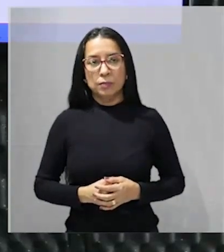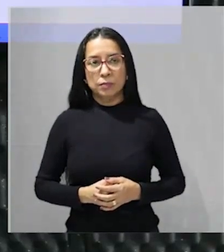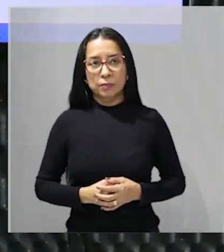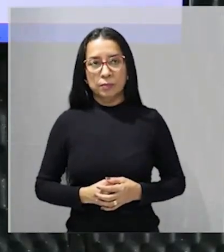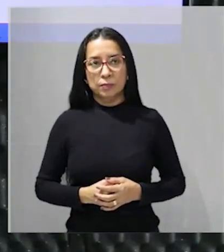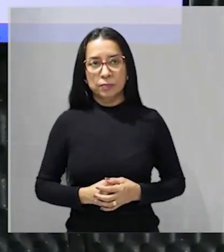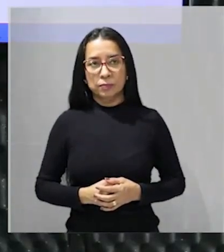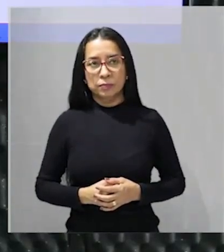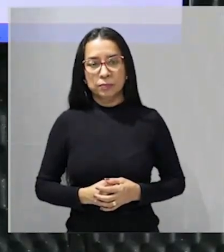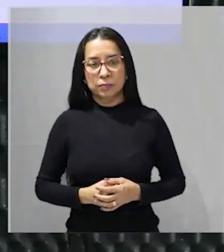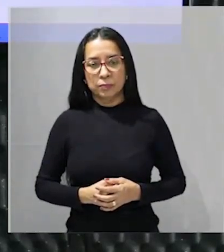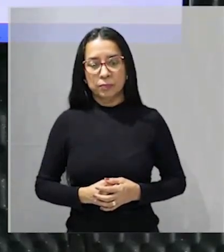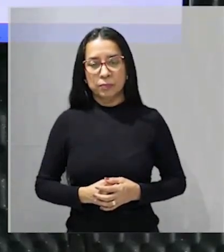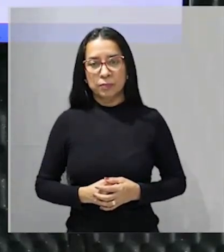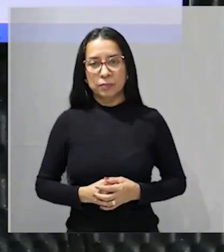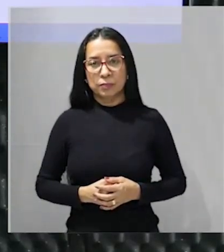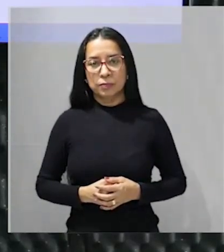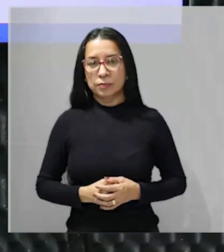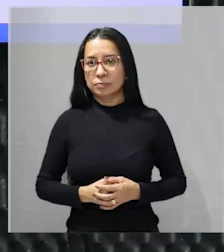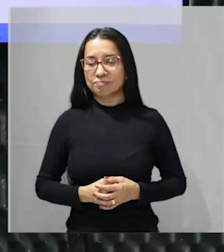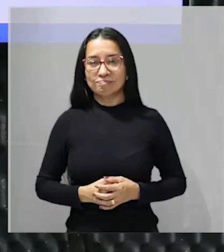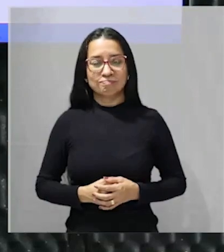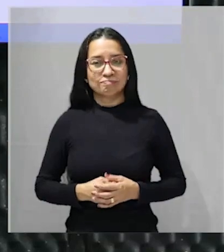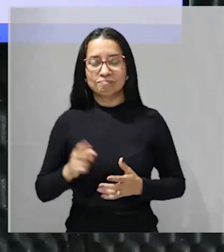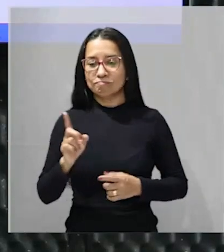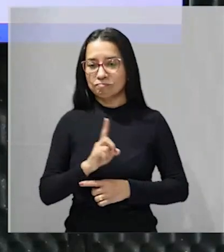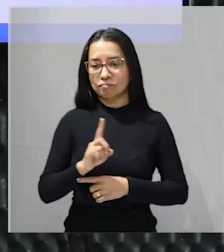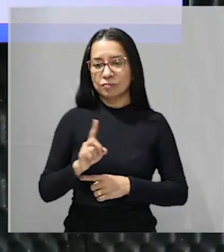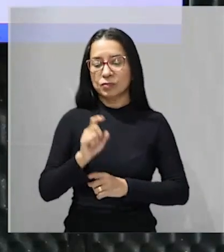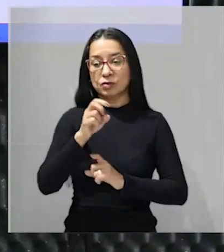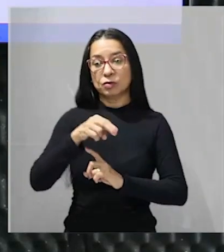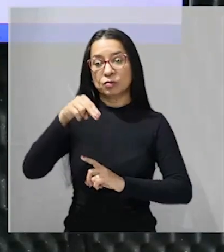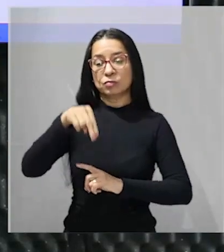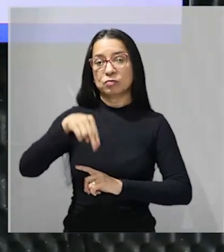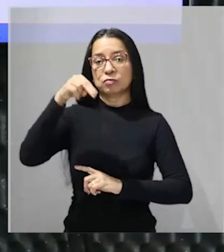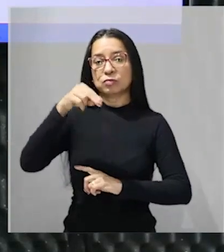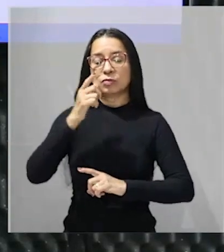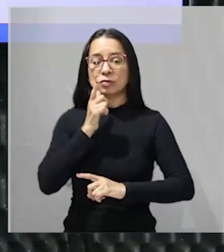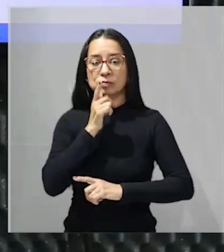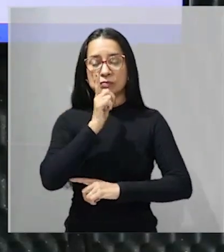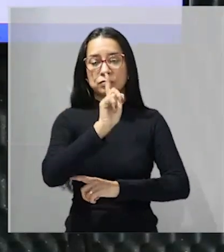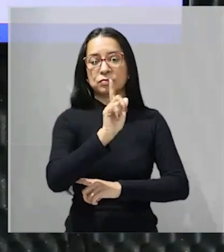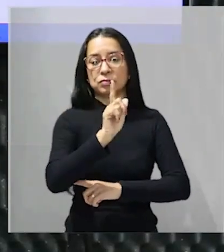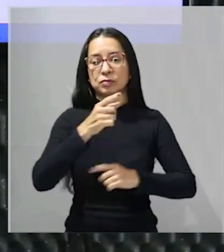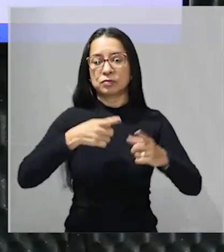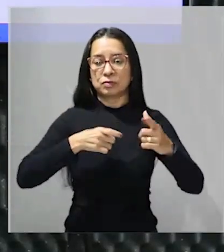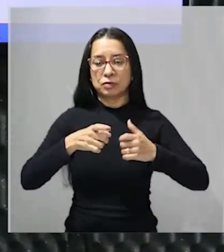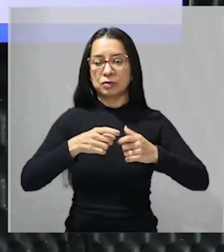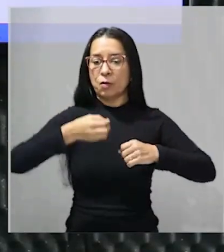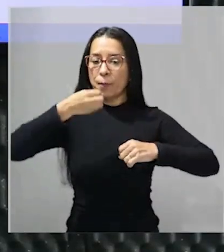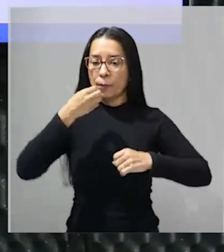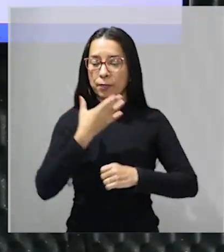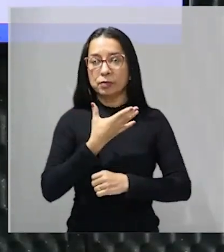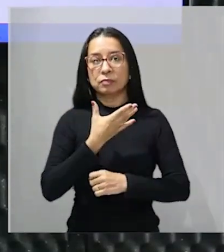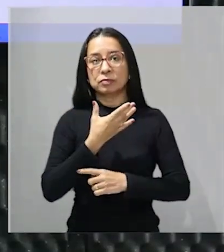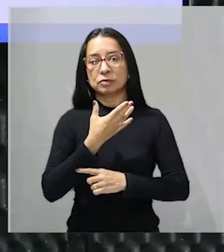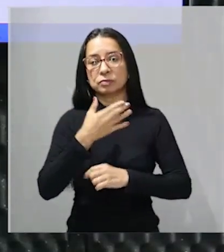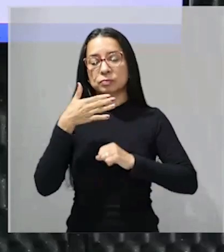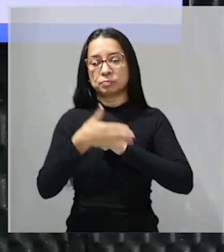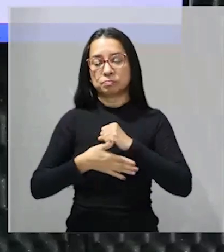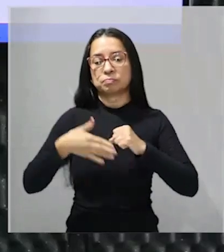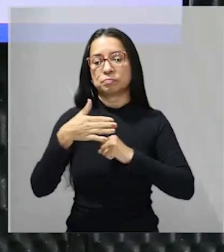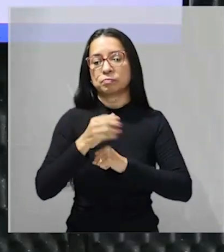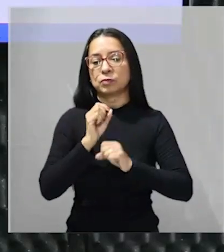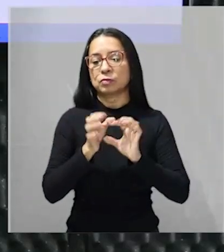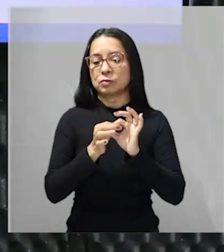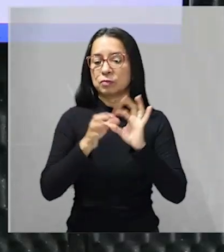ganhar soldados e não podemos negar que o Norte que venceu a guerra foi beneficiado basicamente